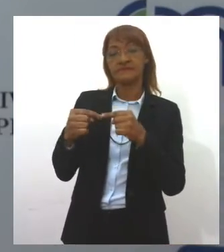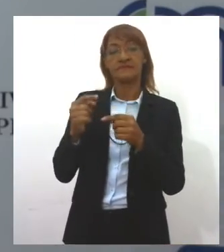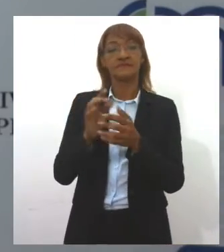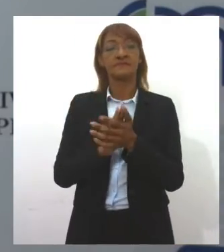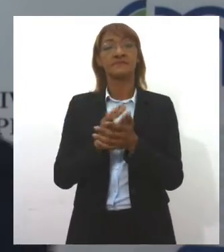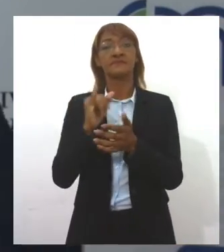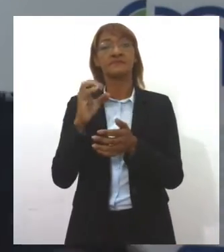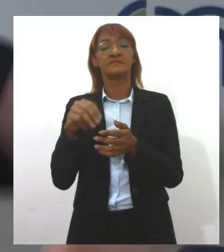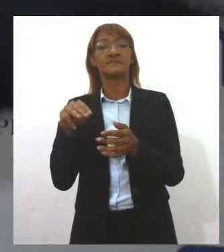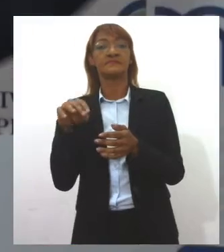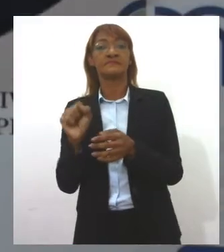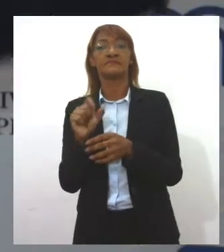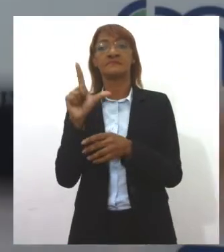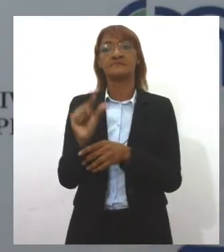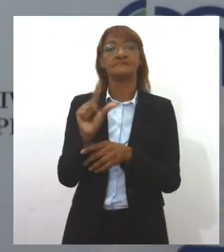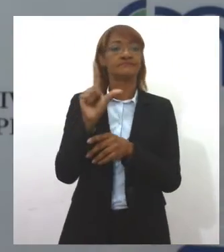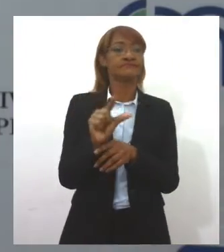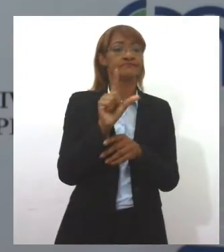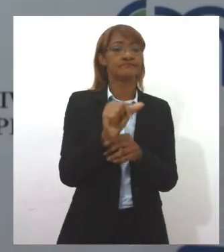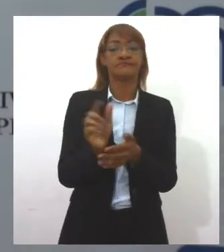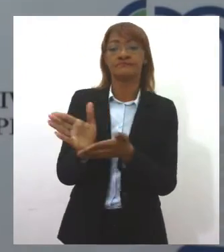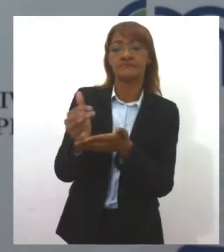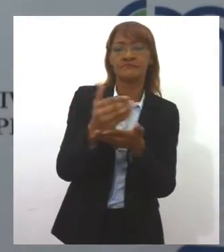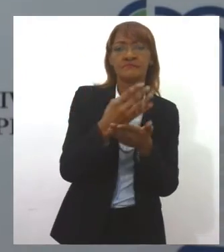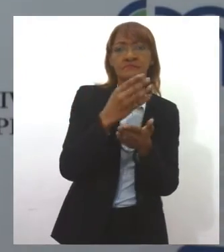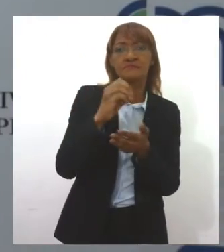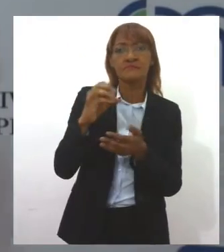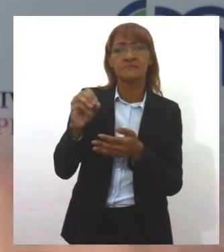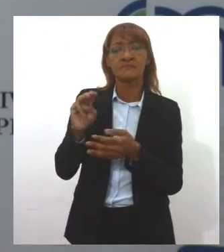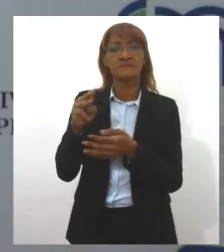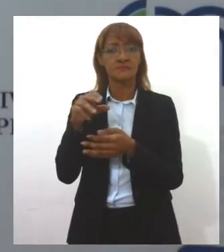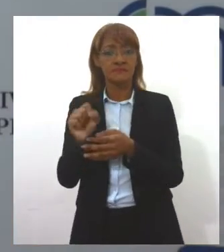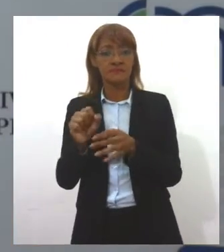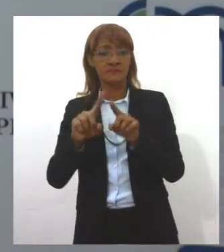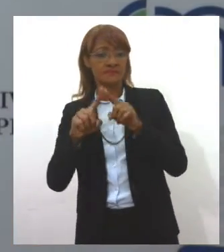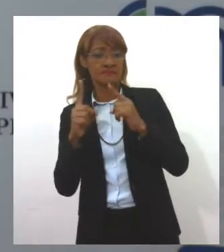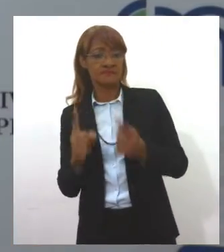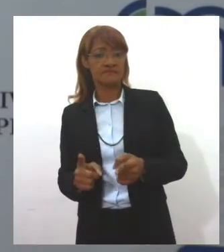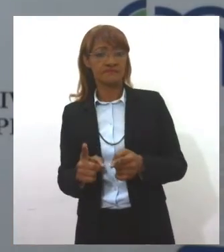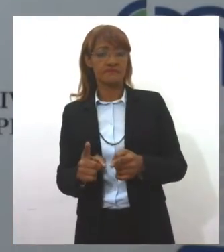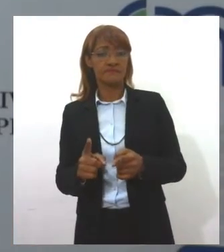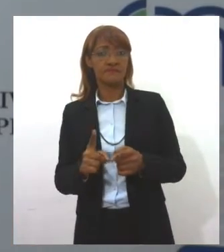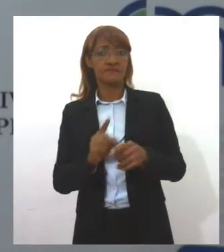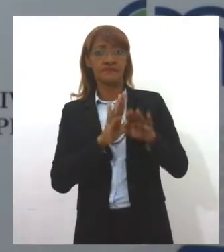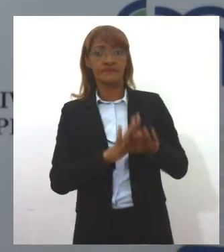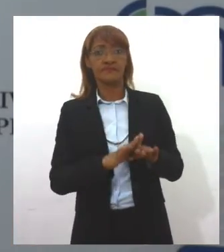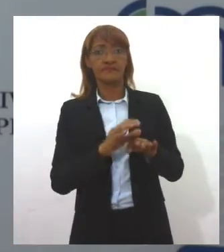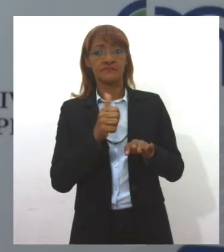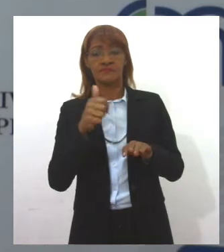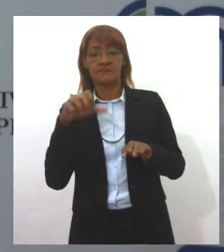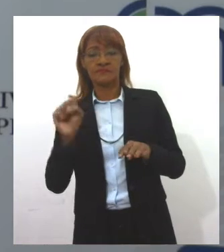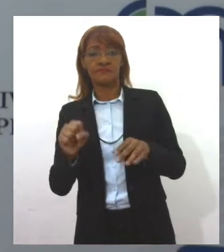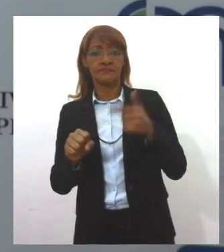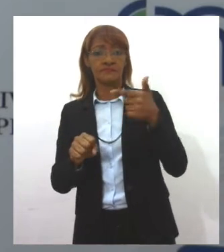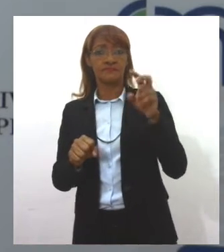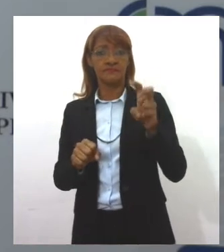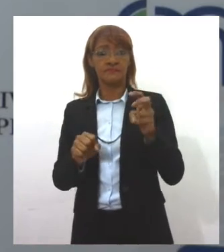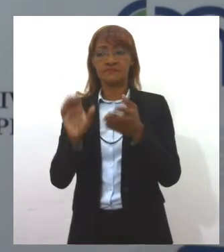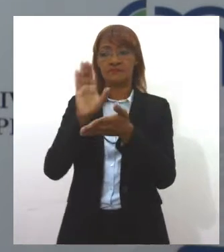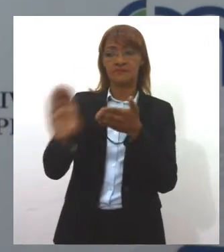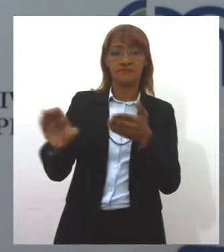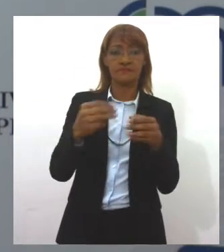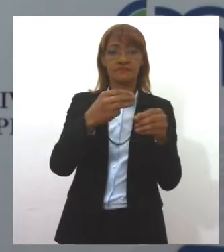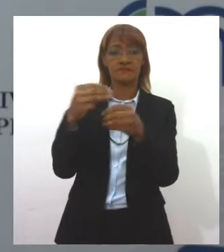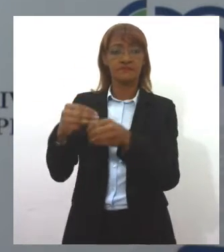CMS, vamos baixar, o Estado arrecadou 400 milhões, arrecadou 400 milhões, mas só ficou com 180, porque 25 vai para os municípios.